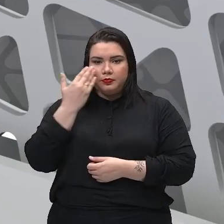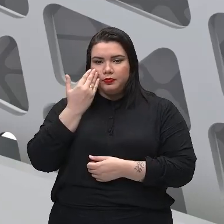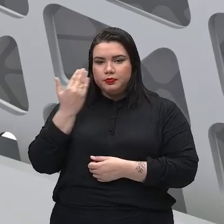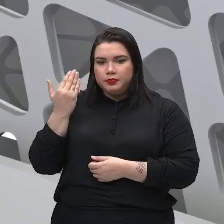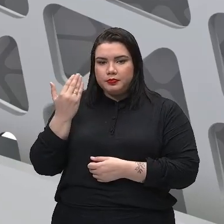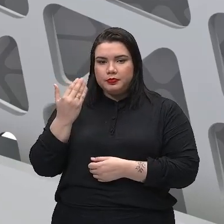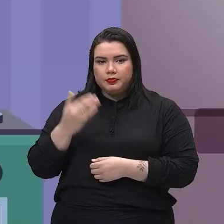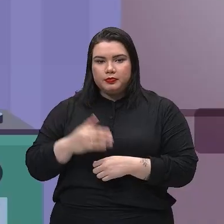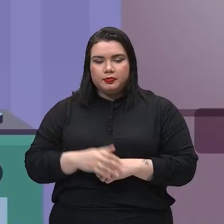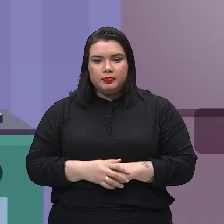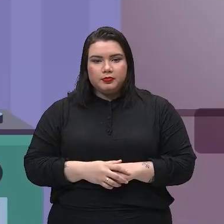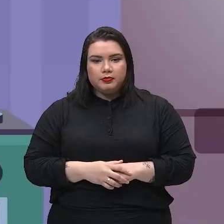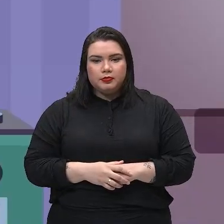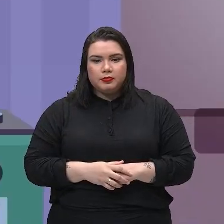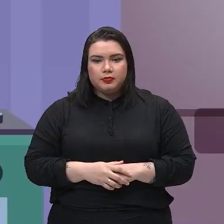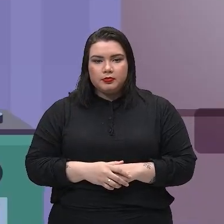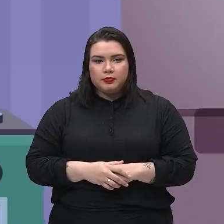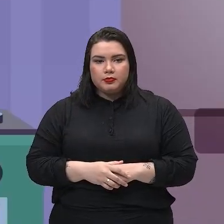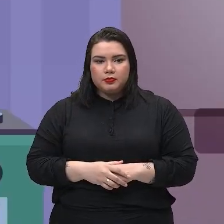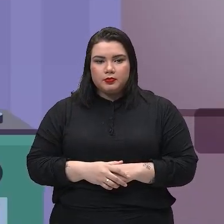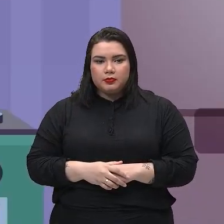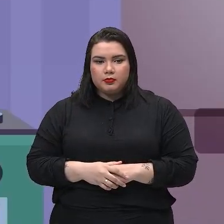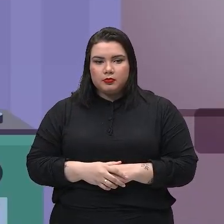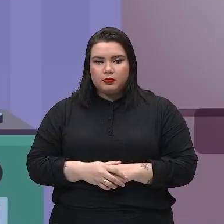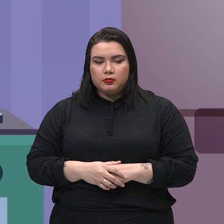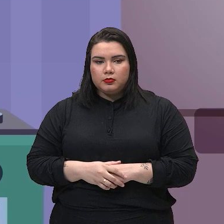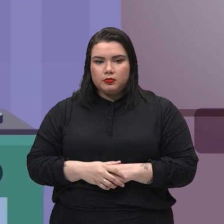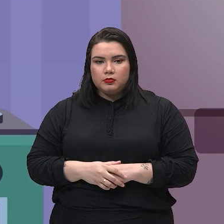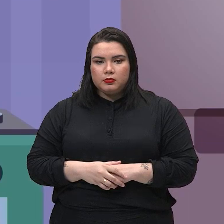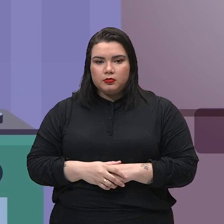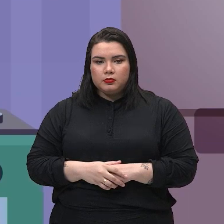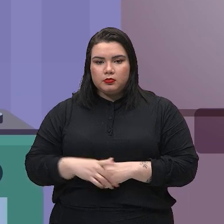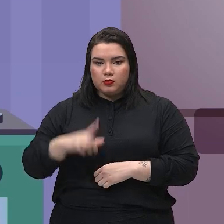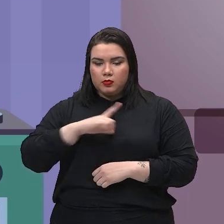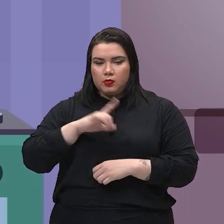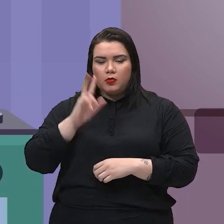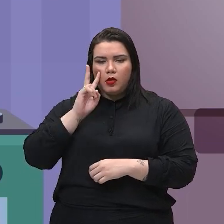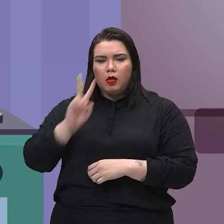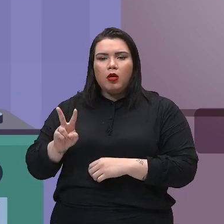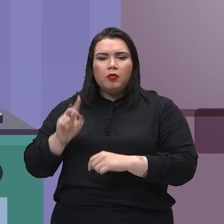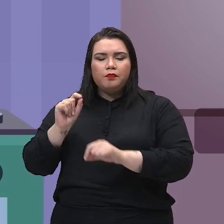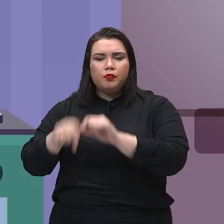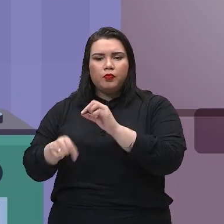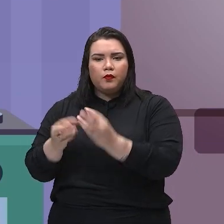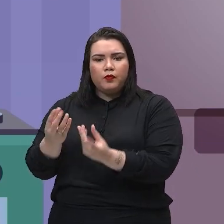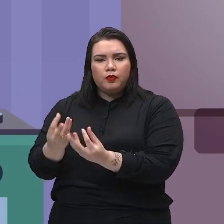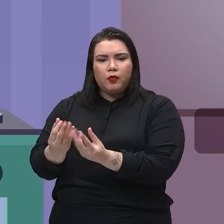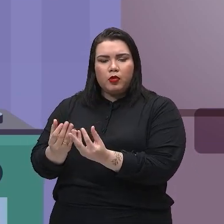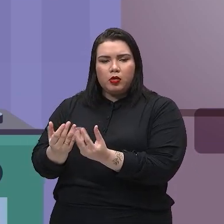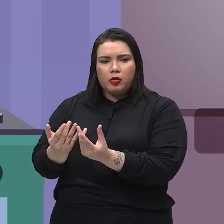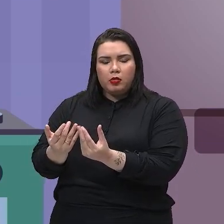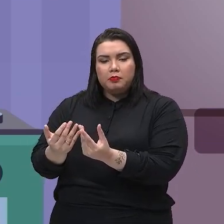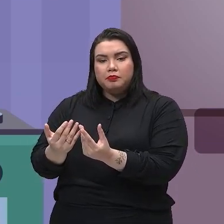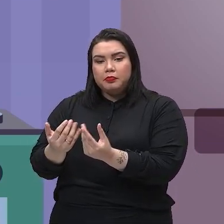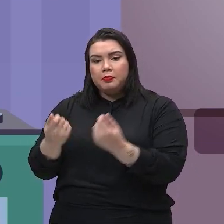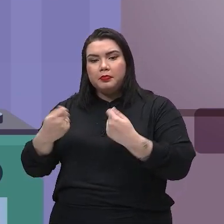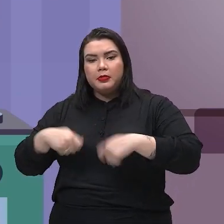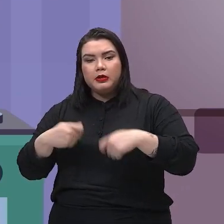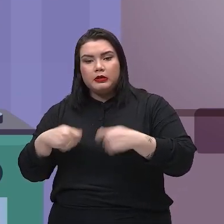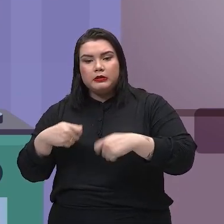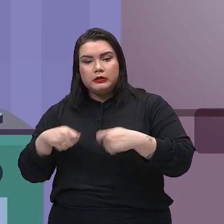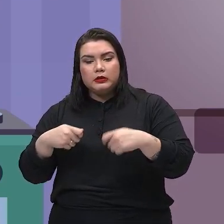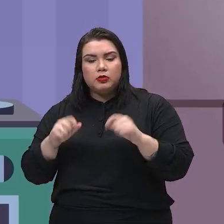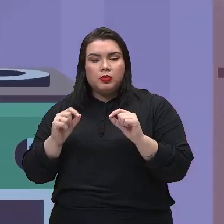como o metal. Vejam aí. Nós temos ali um fogão, né? No dia a dia, por um acaso, você precisou,